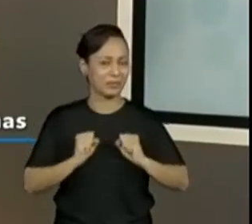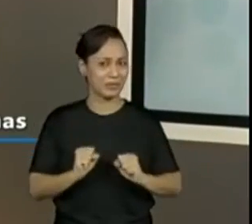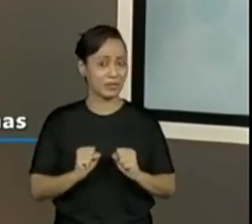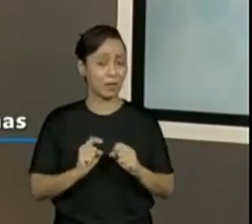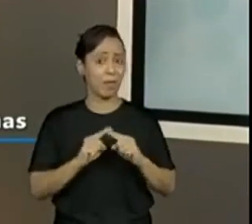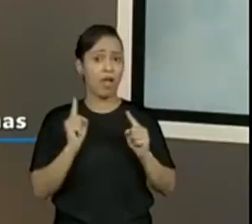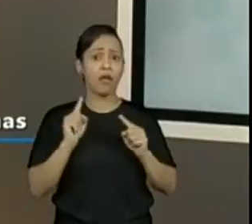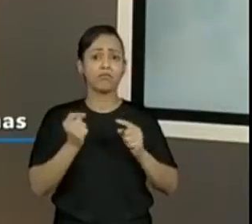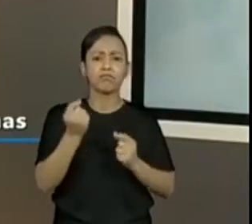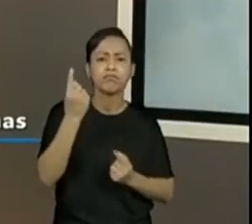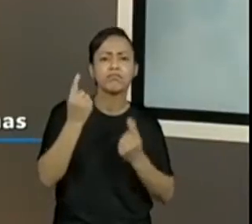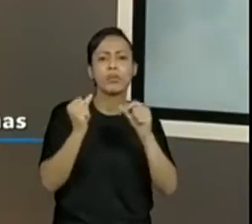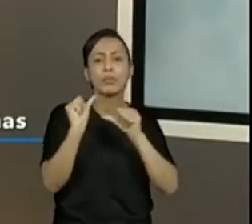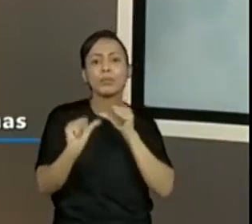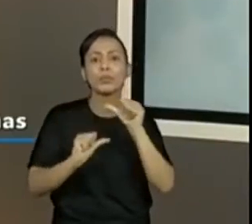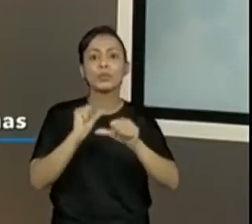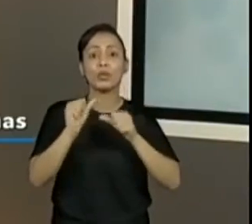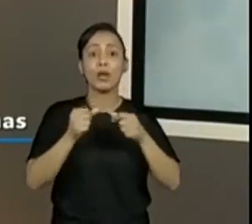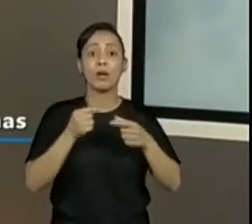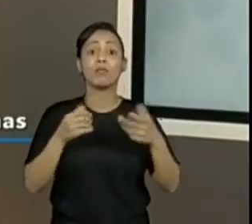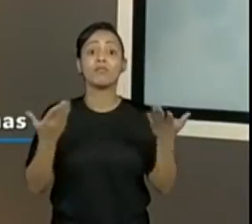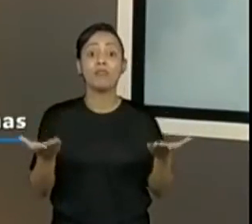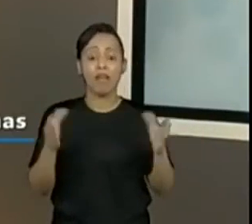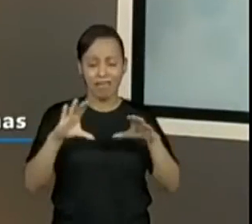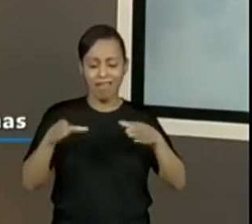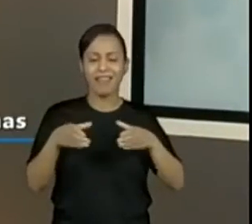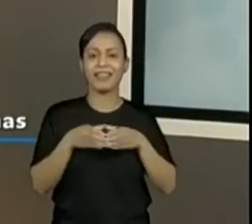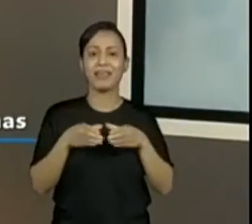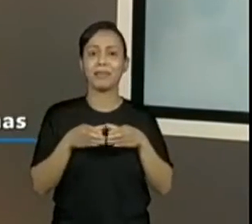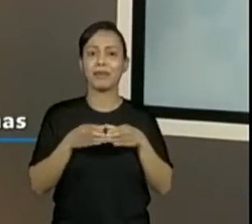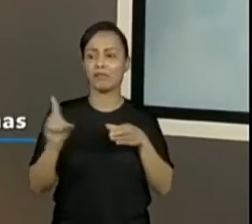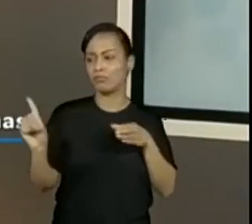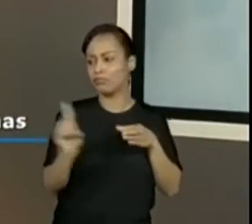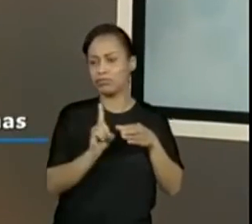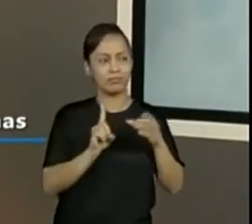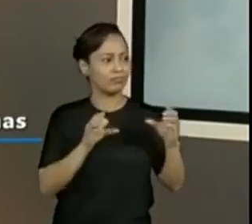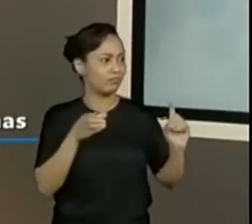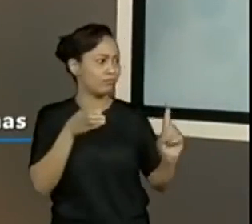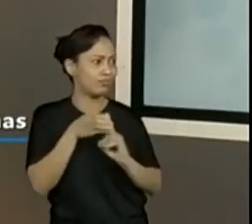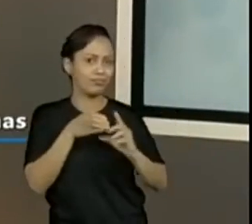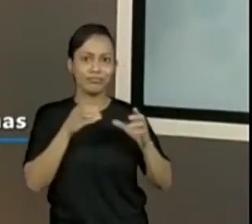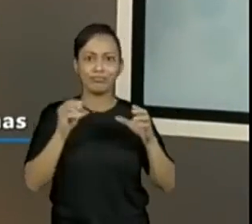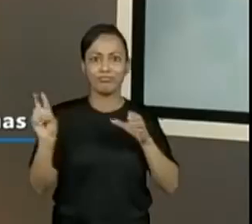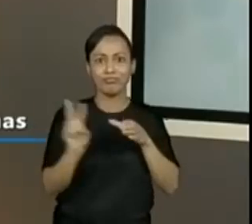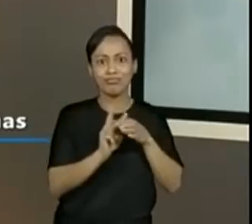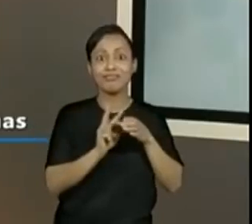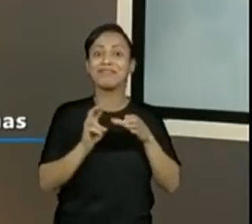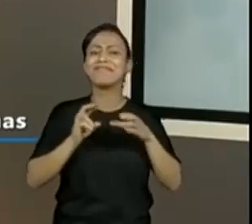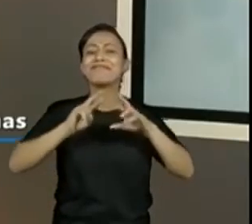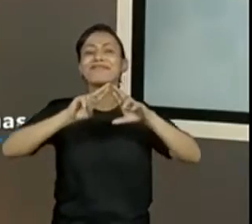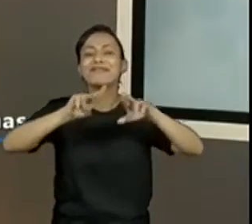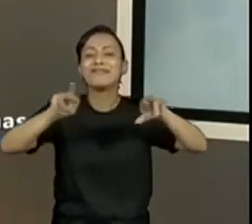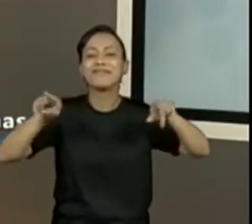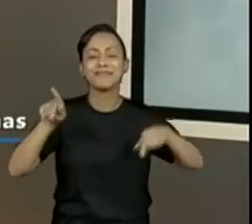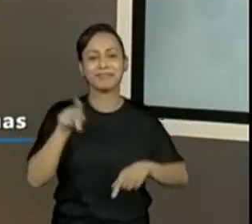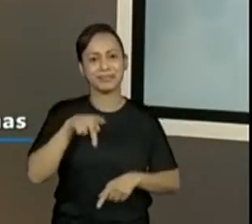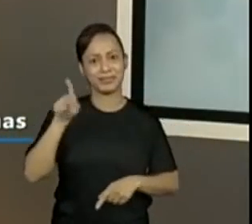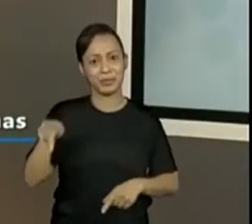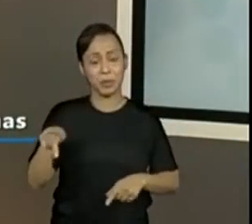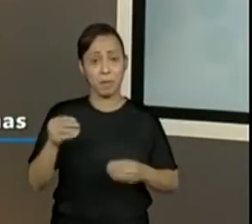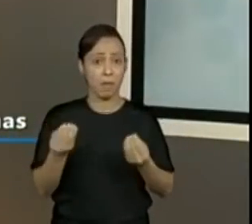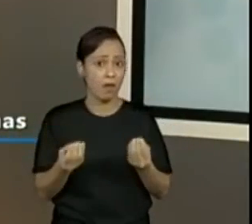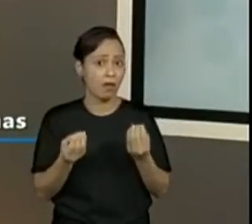outro professor, porque a gente sempre é uma equipe. Mas o que é importante disso tudo? A gente vai voltar, pensar em algumas coisas,